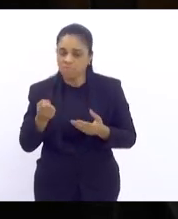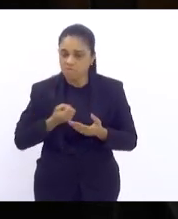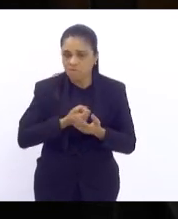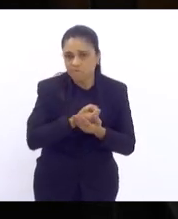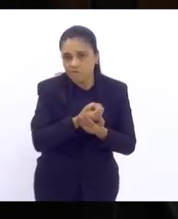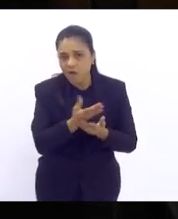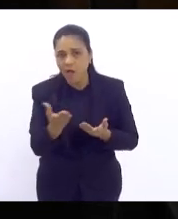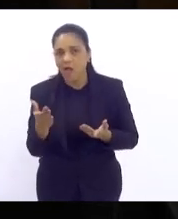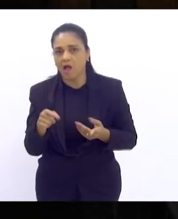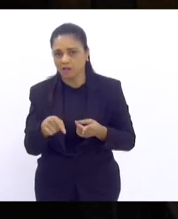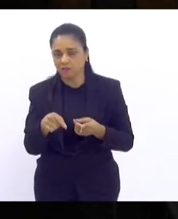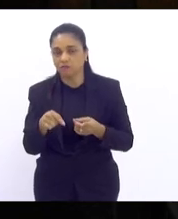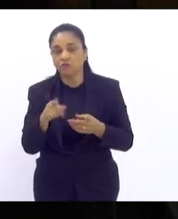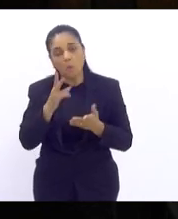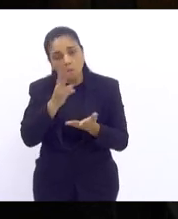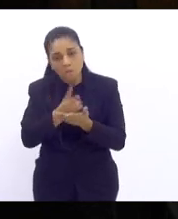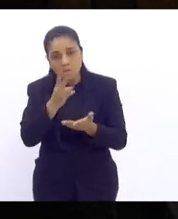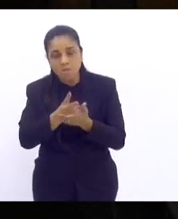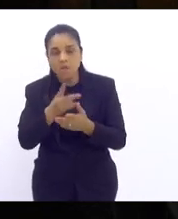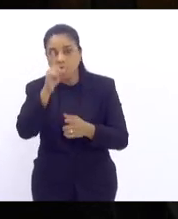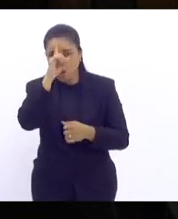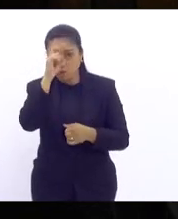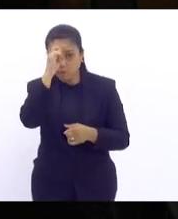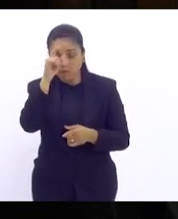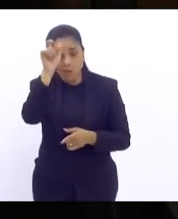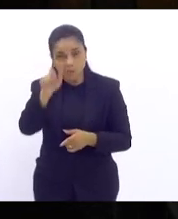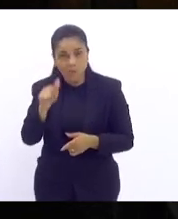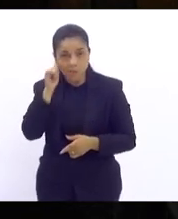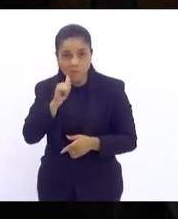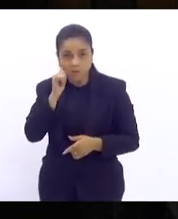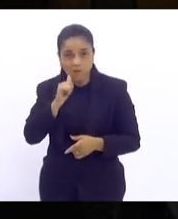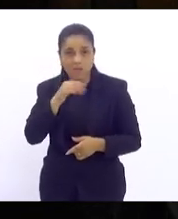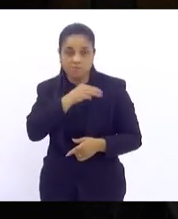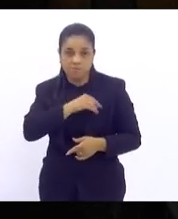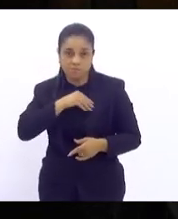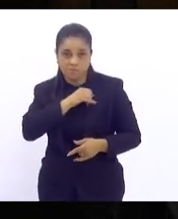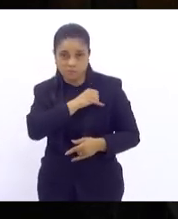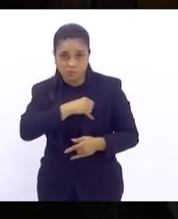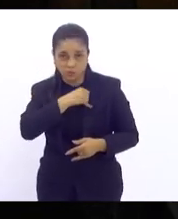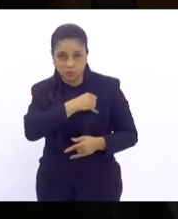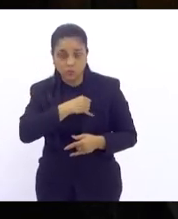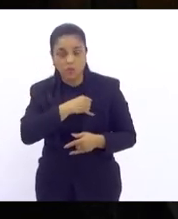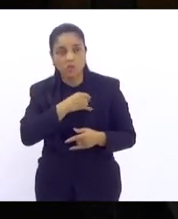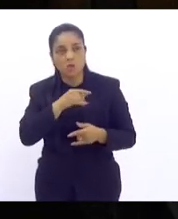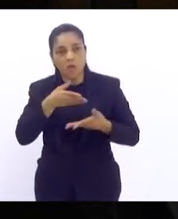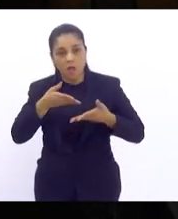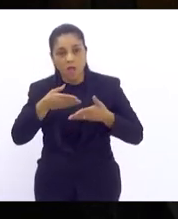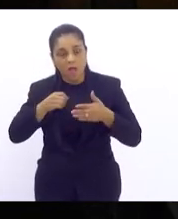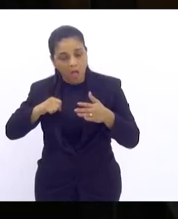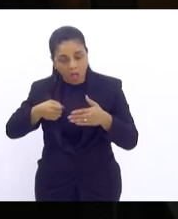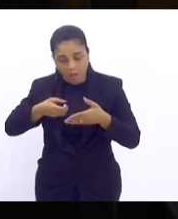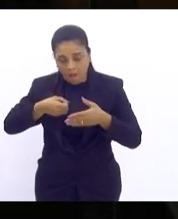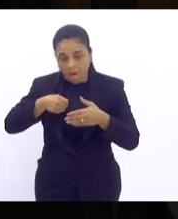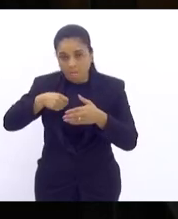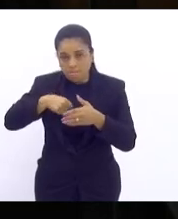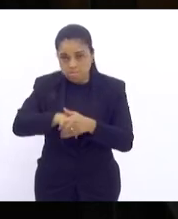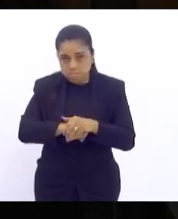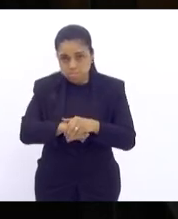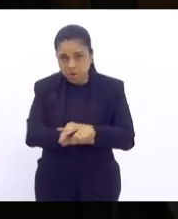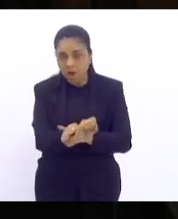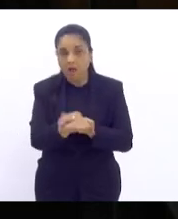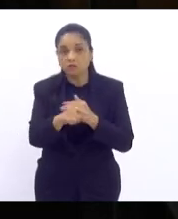da mulher de São João de Miriti que nós tivemos uma mulher após o parto que foi anestesiada